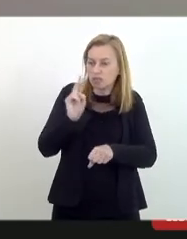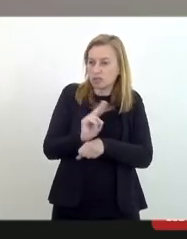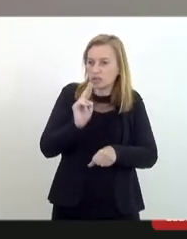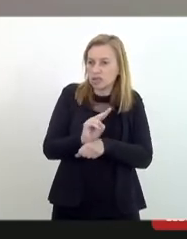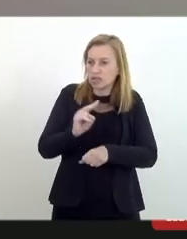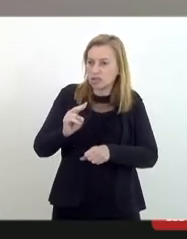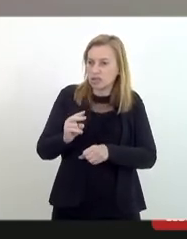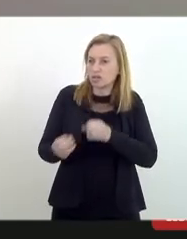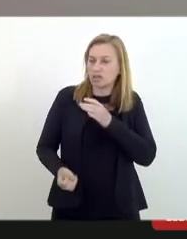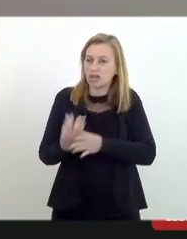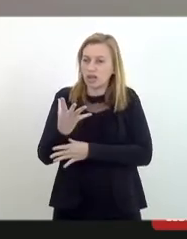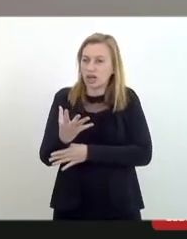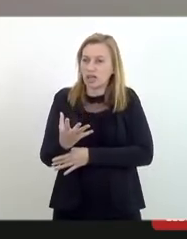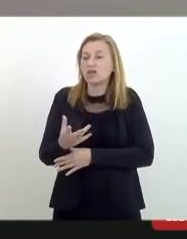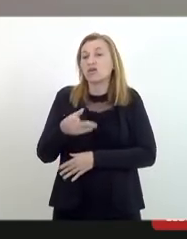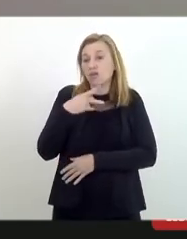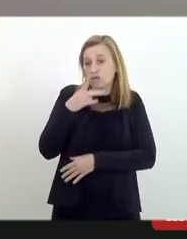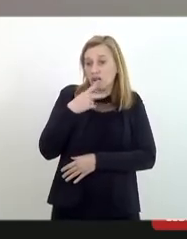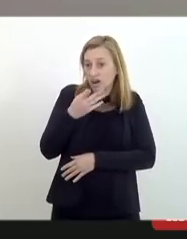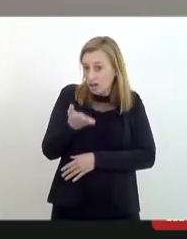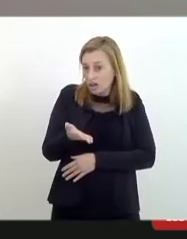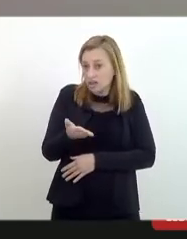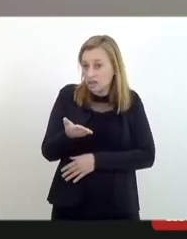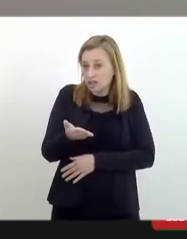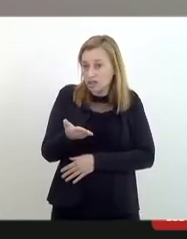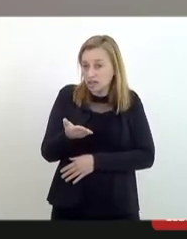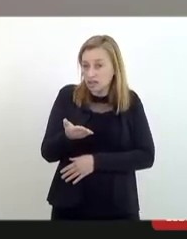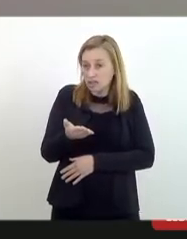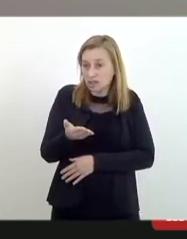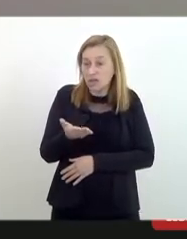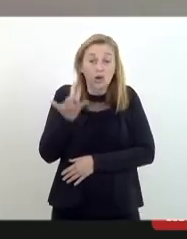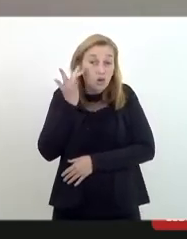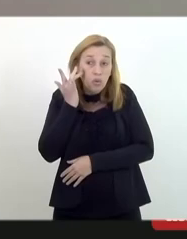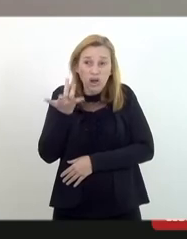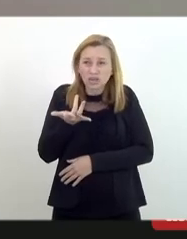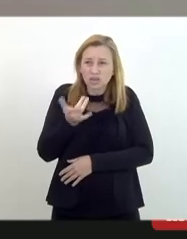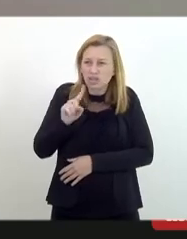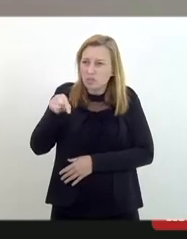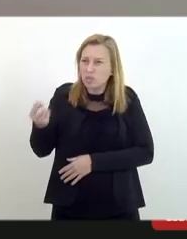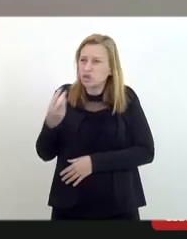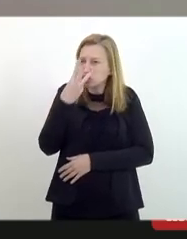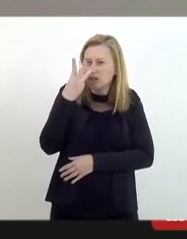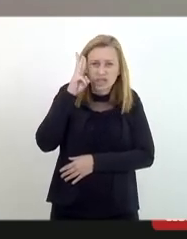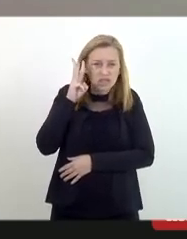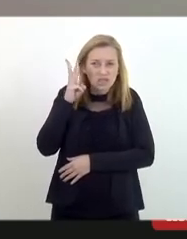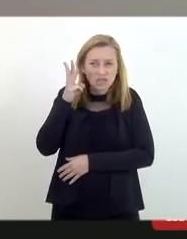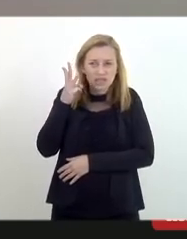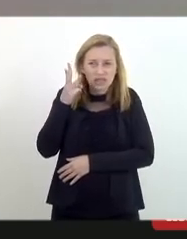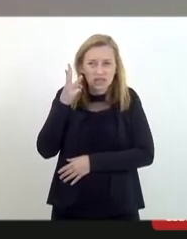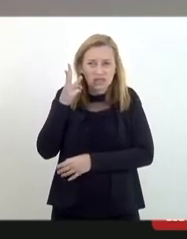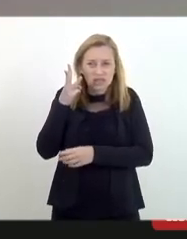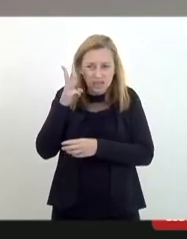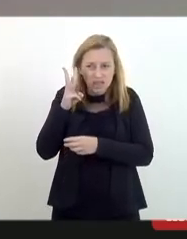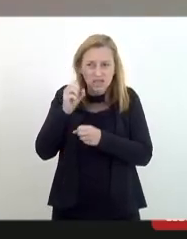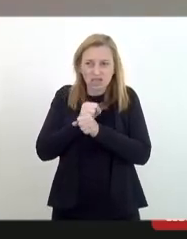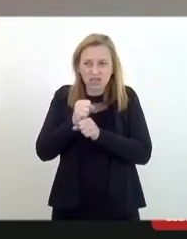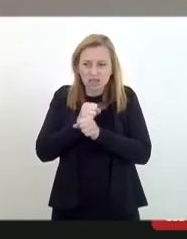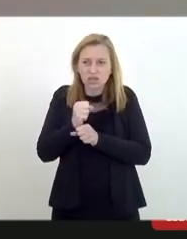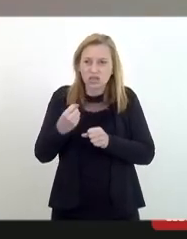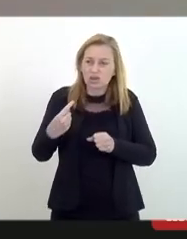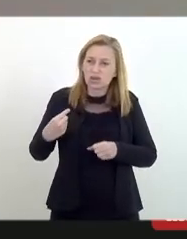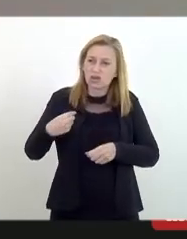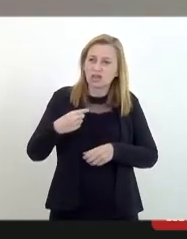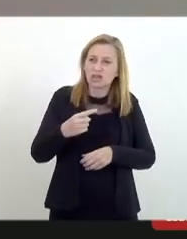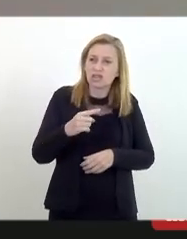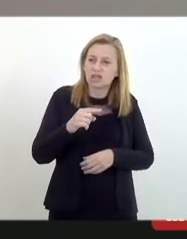no relatório eu convido a todas as vossas excelências possam lê-lo eu acho que depois de 3 anos eu fui reler para participar dessa reunião